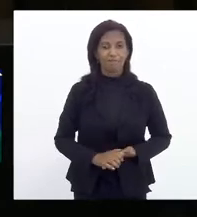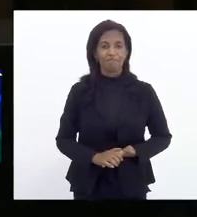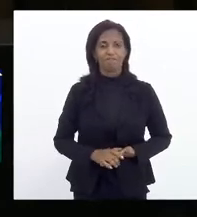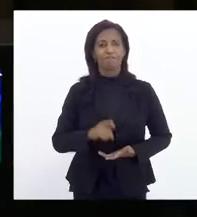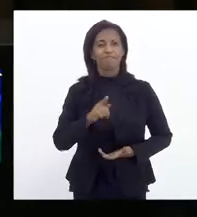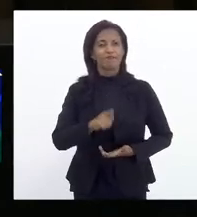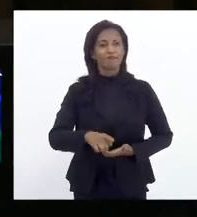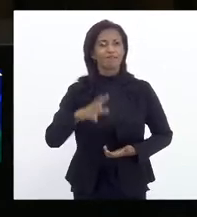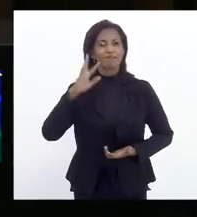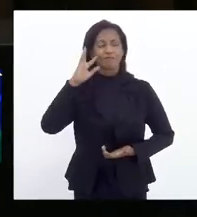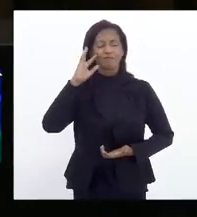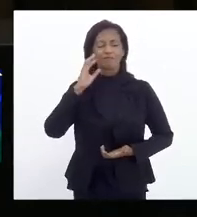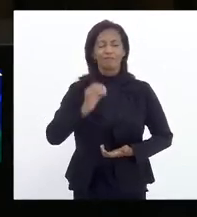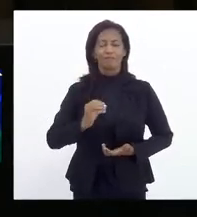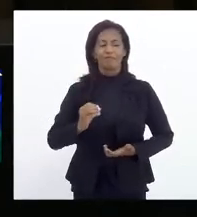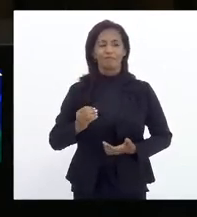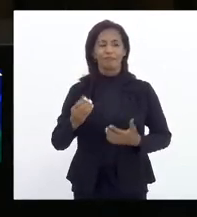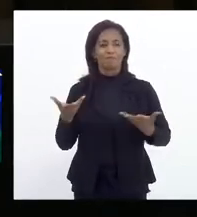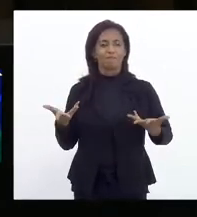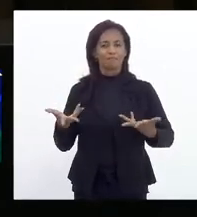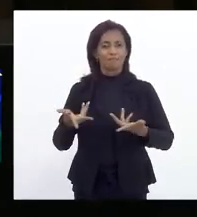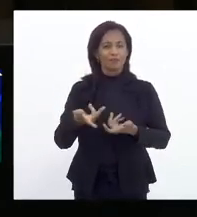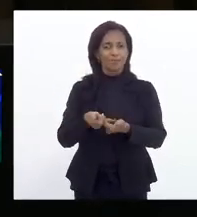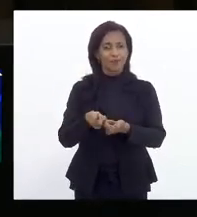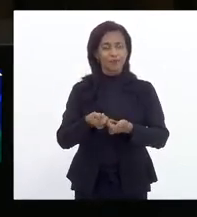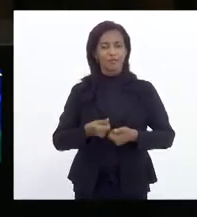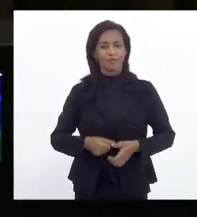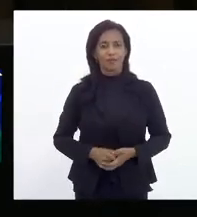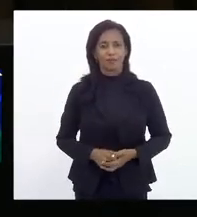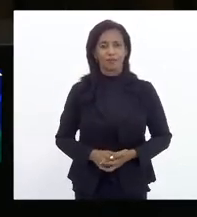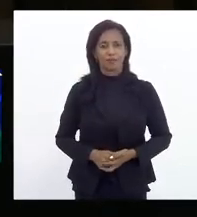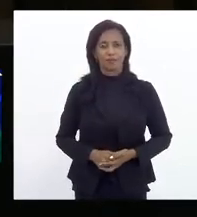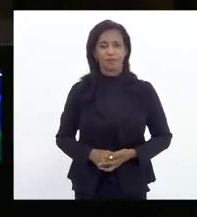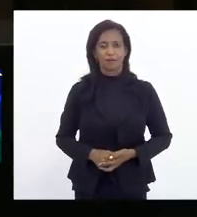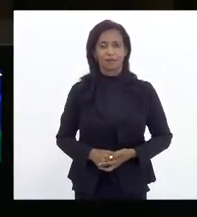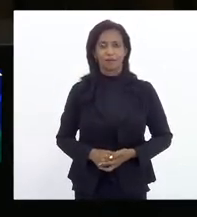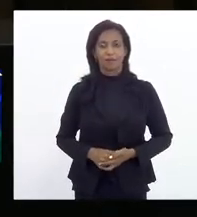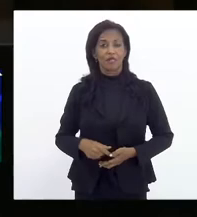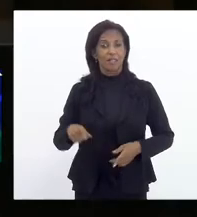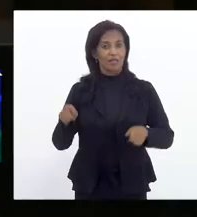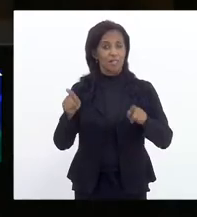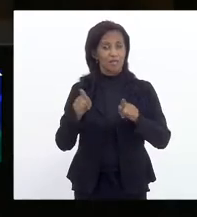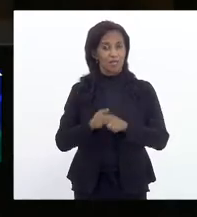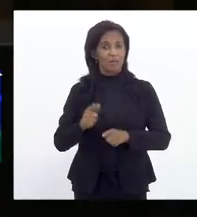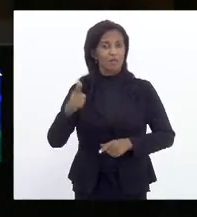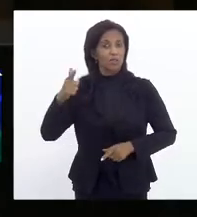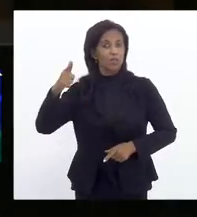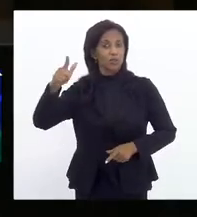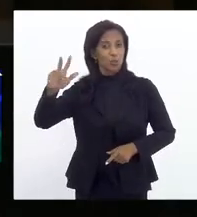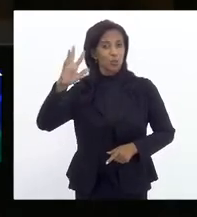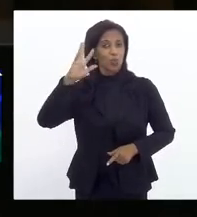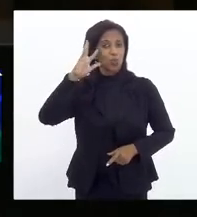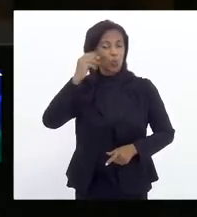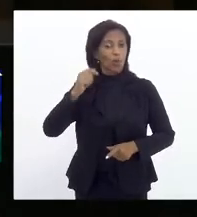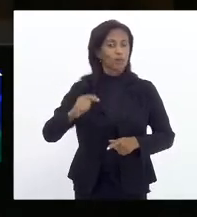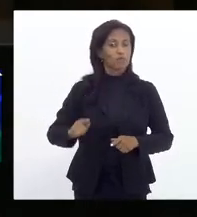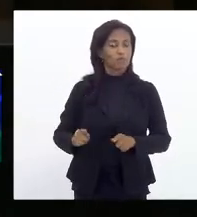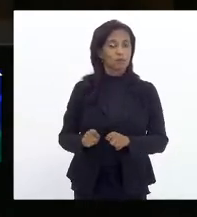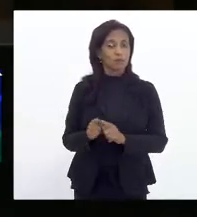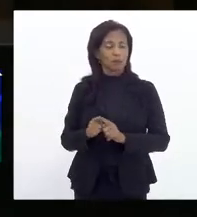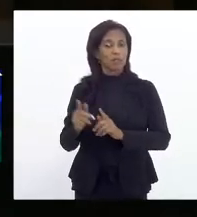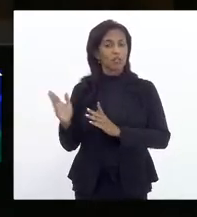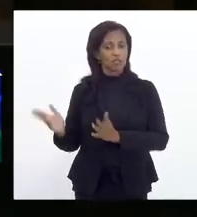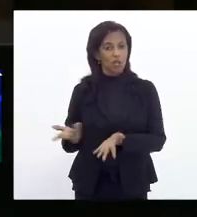uma decisão magistral brilhante na esteira também de outra decisão magistral que fora